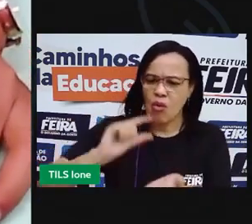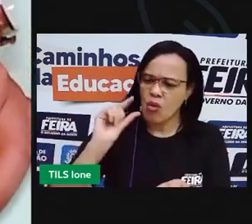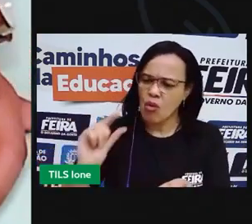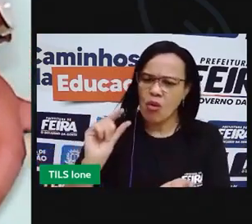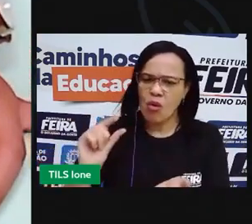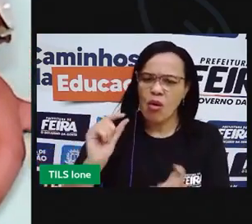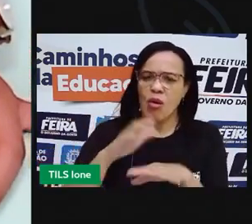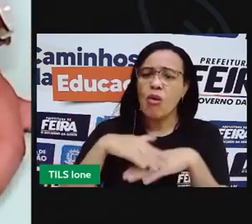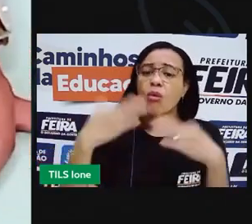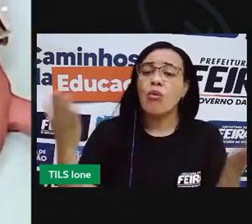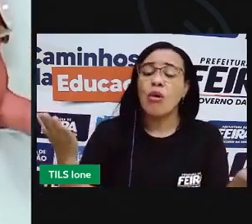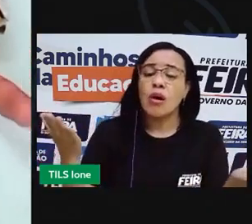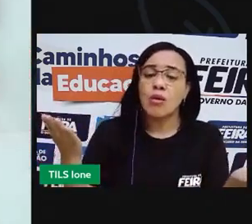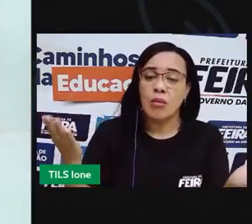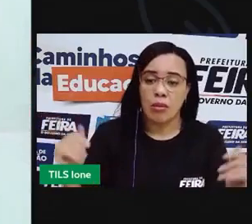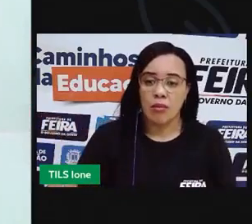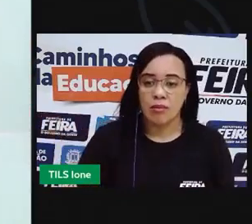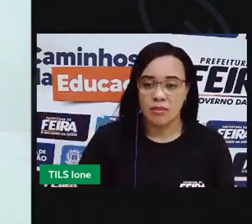você